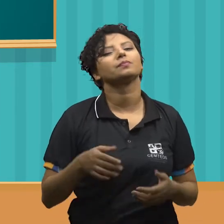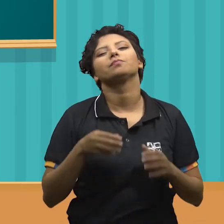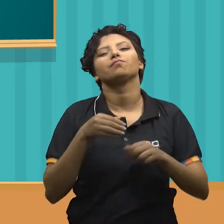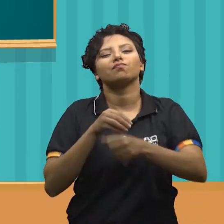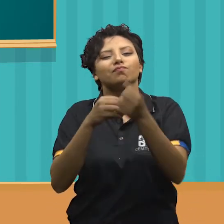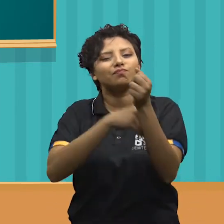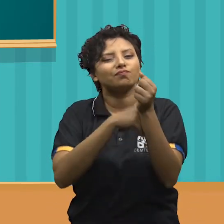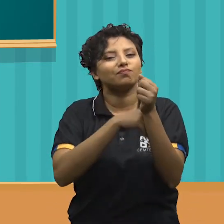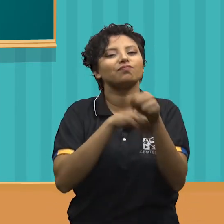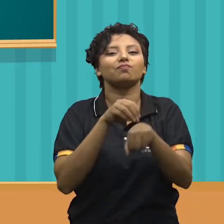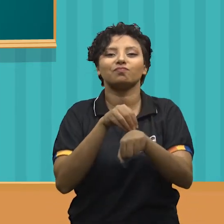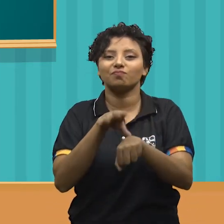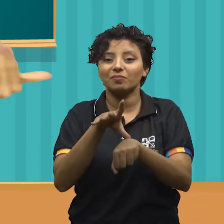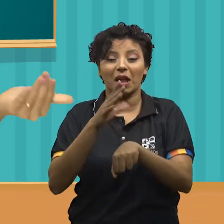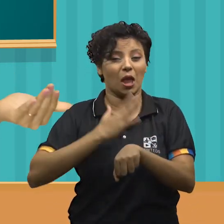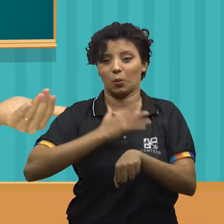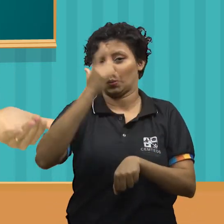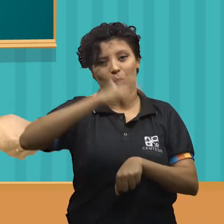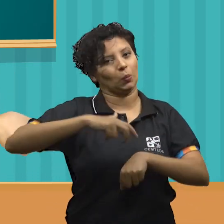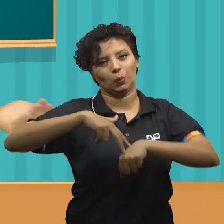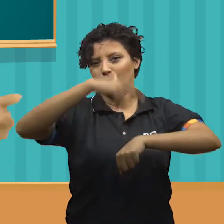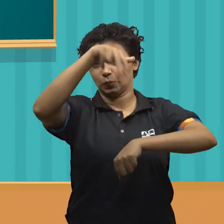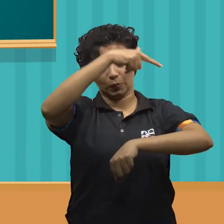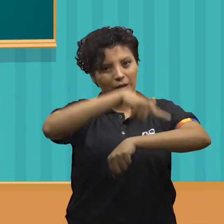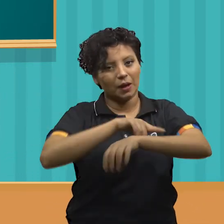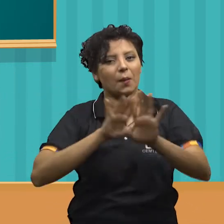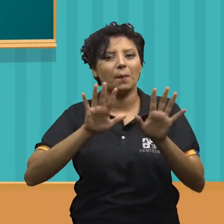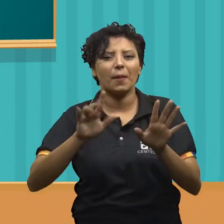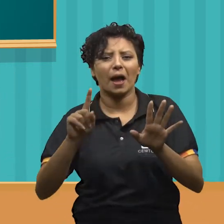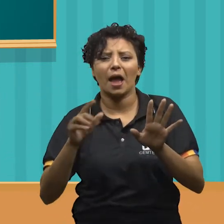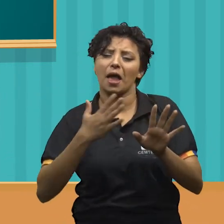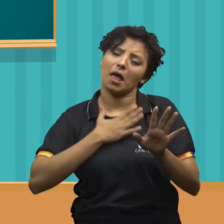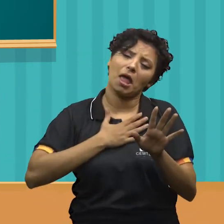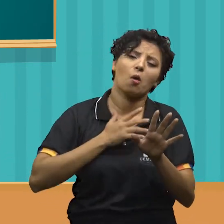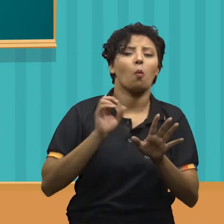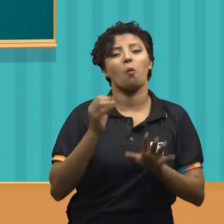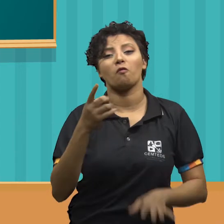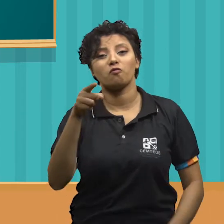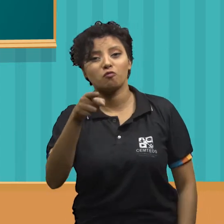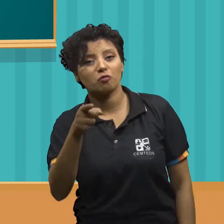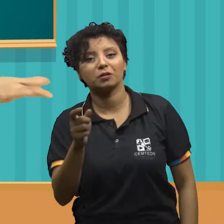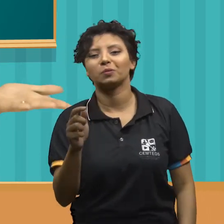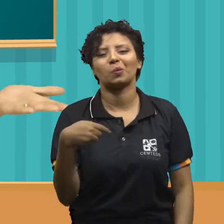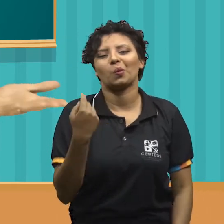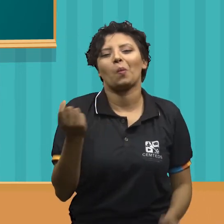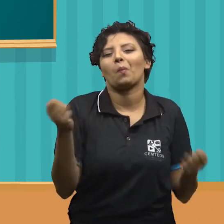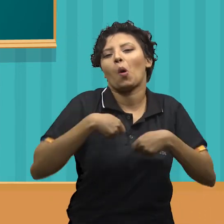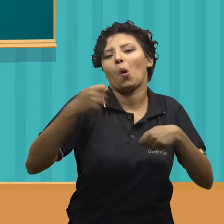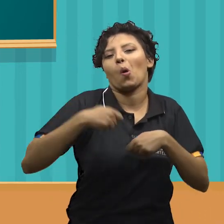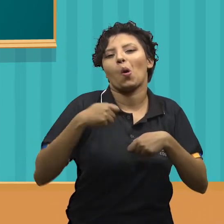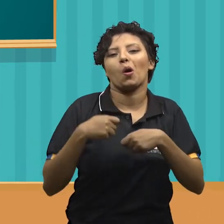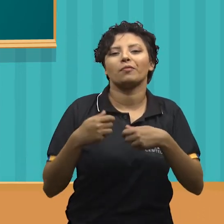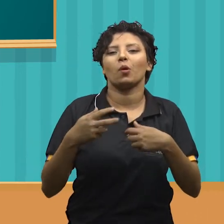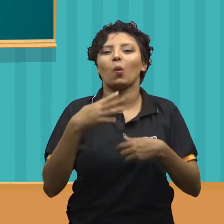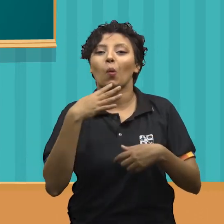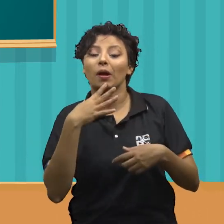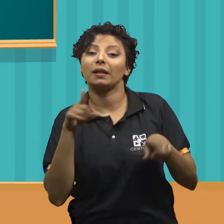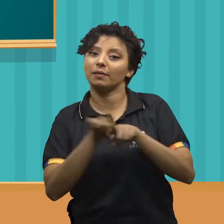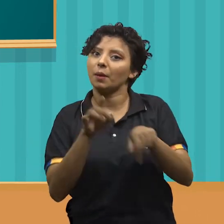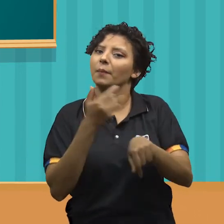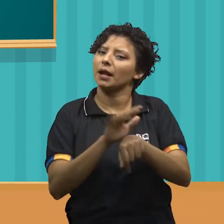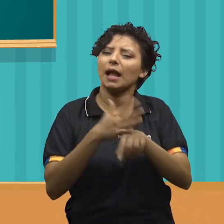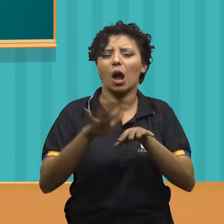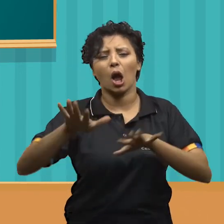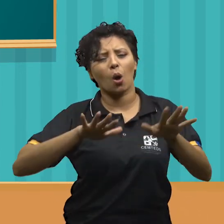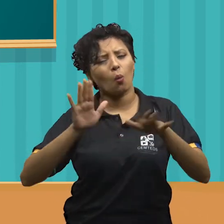contar um segredo para vocês. Eu não sou uma ginasta, mas não significa que eu, você e todos nós não possamos conhecer e